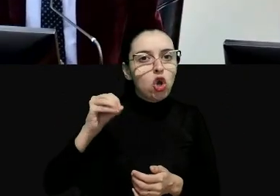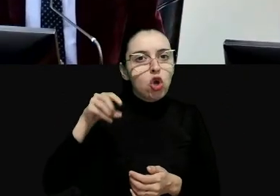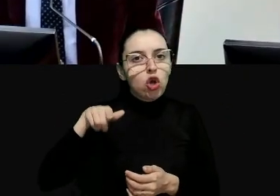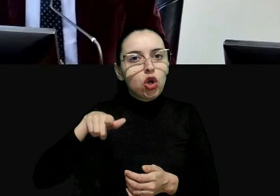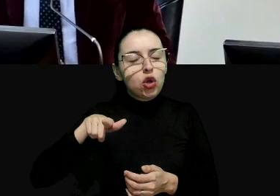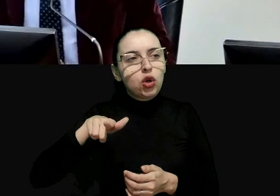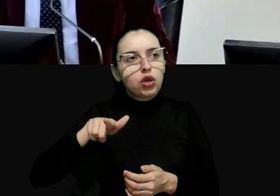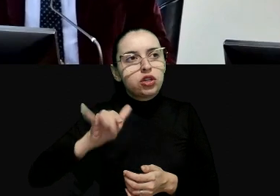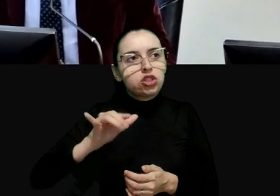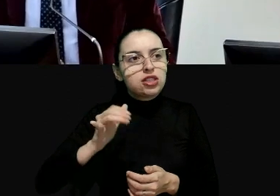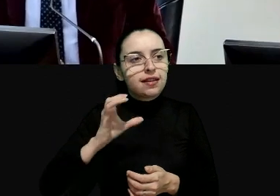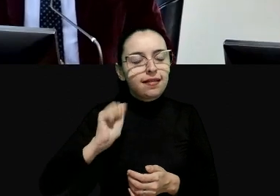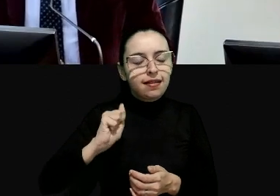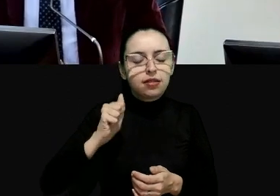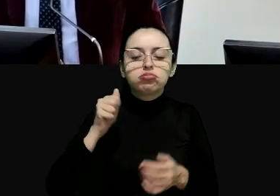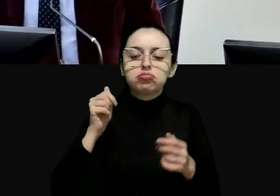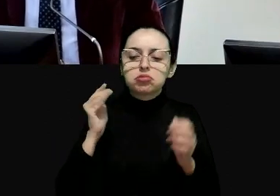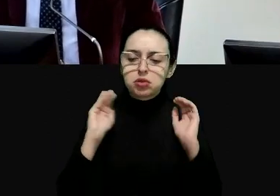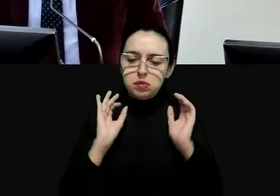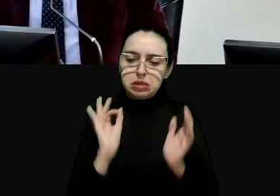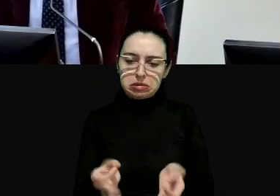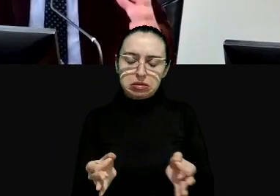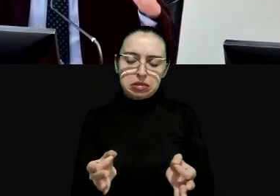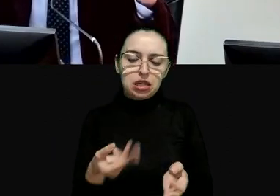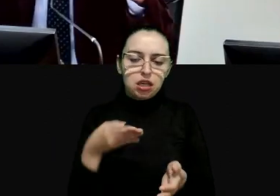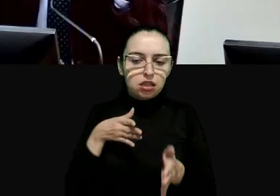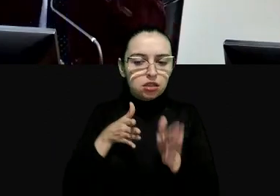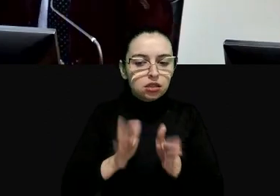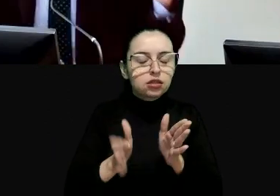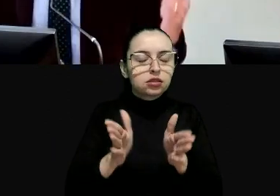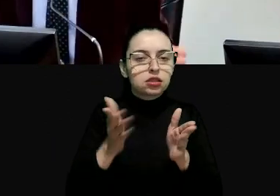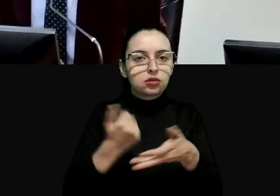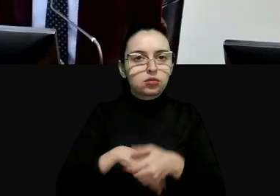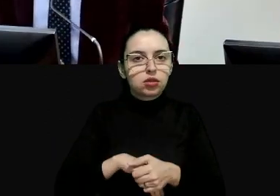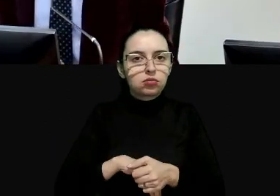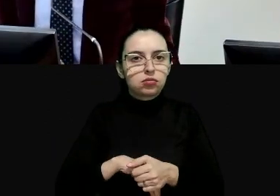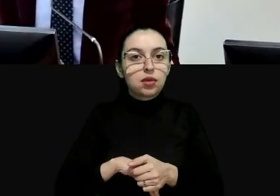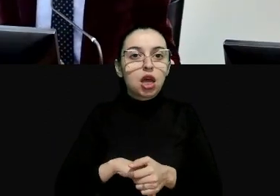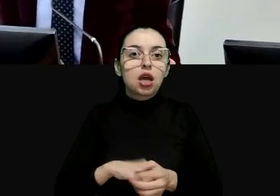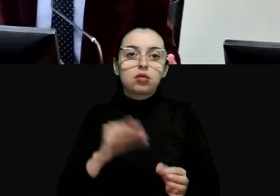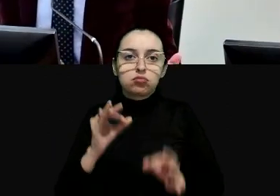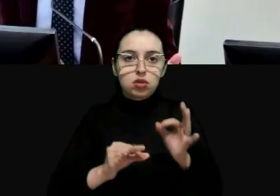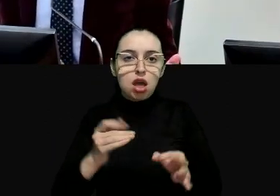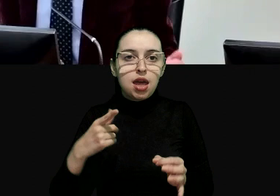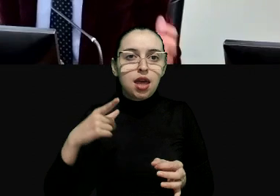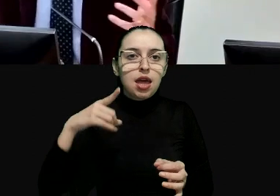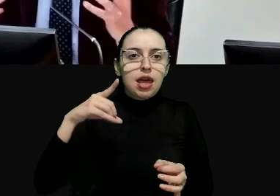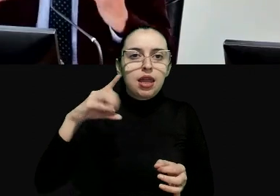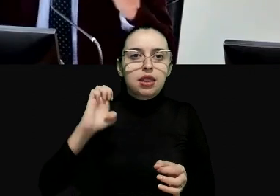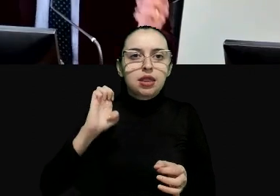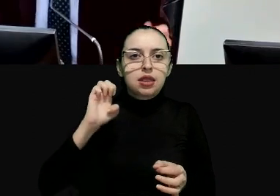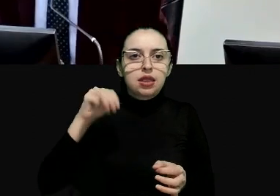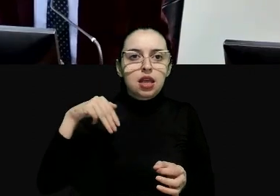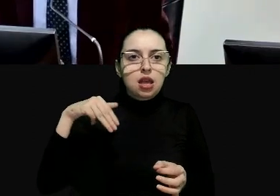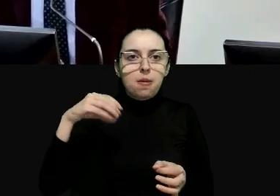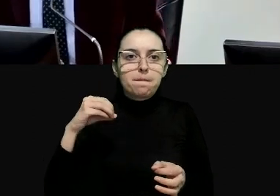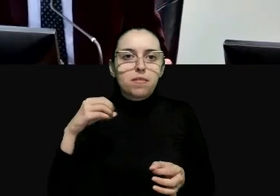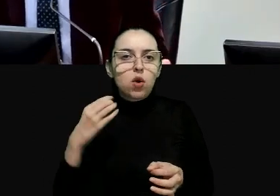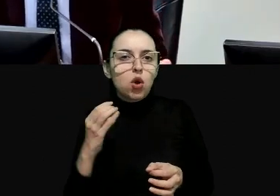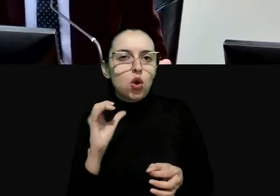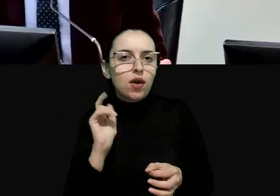direcção para que hoje se diria para que haja mais inclusão democrática para que haja mais